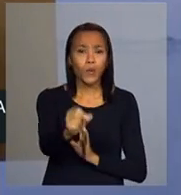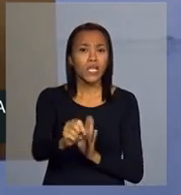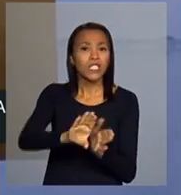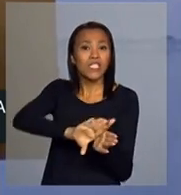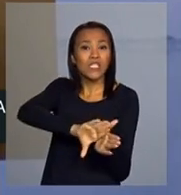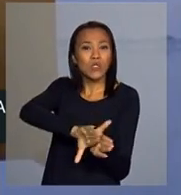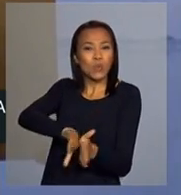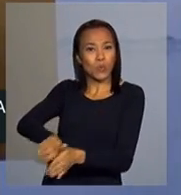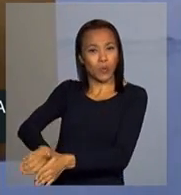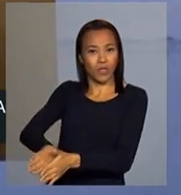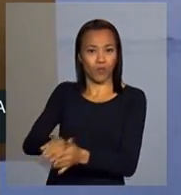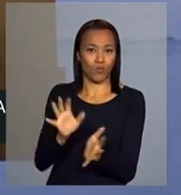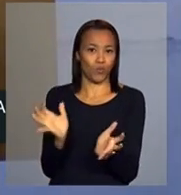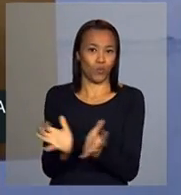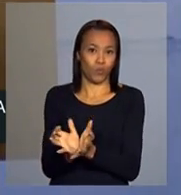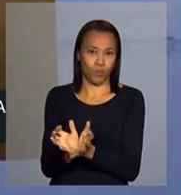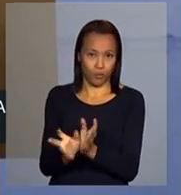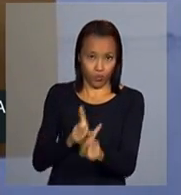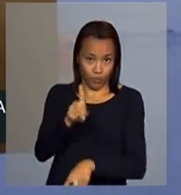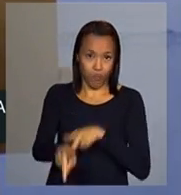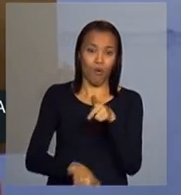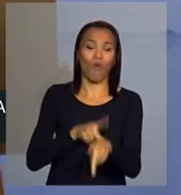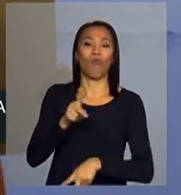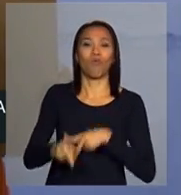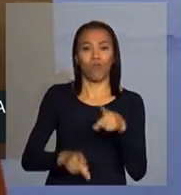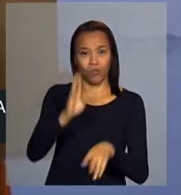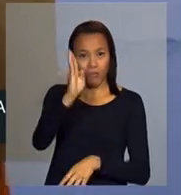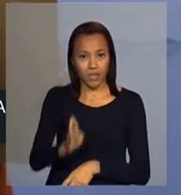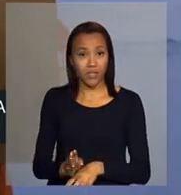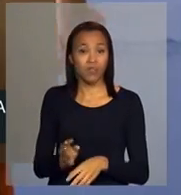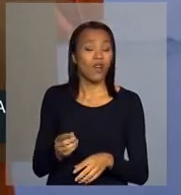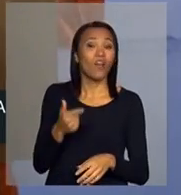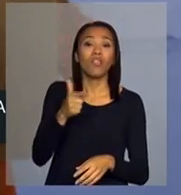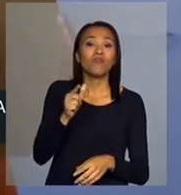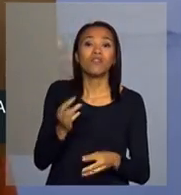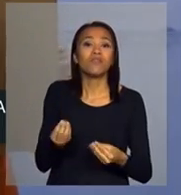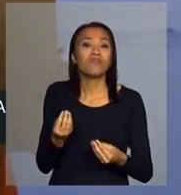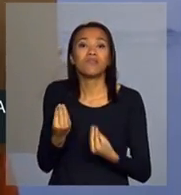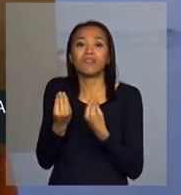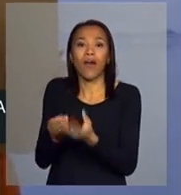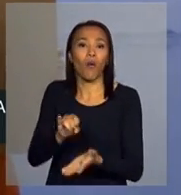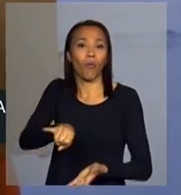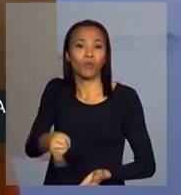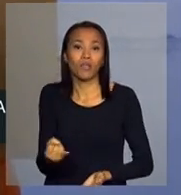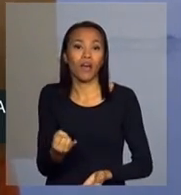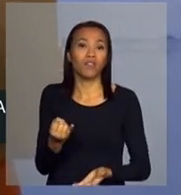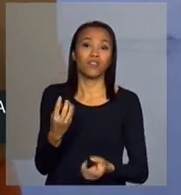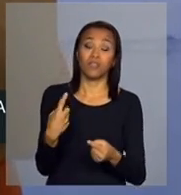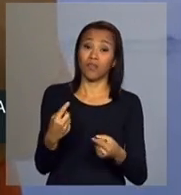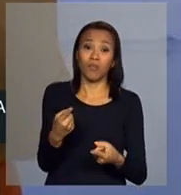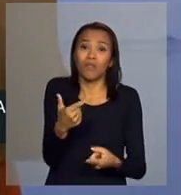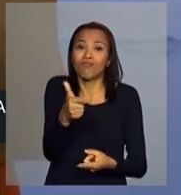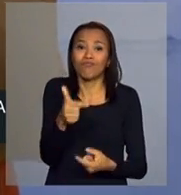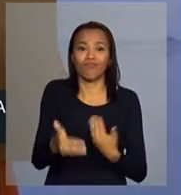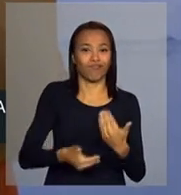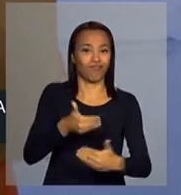parte da população brasileira das oportunidades e do benefício do desenvolvimento.